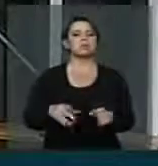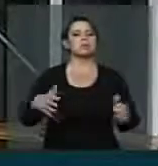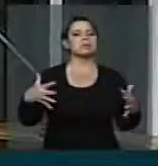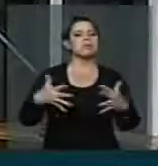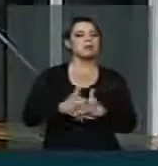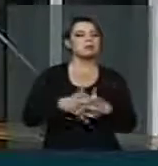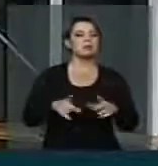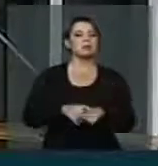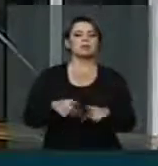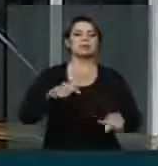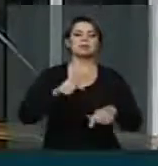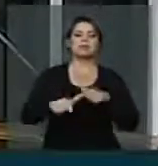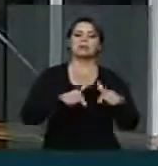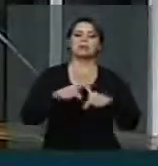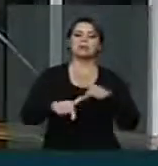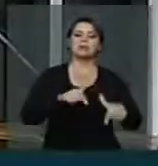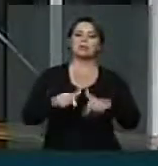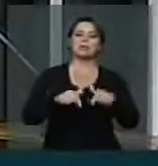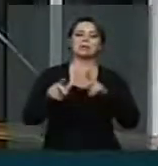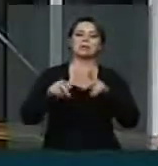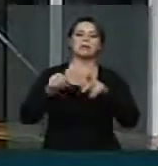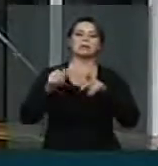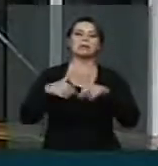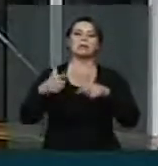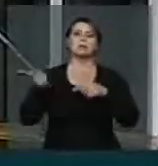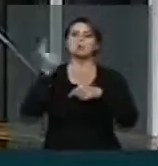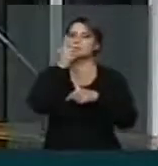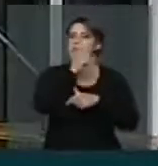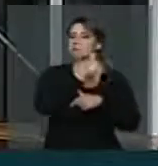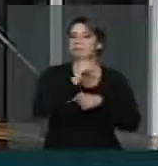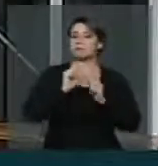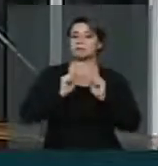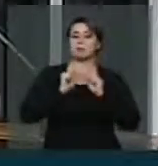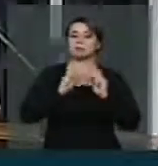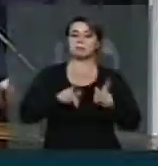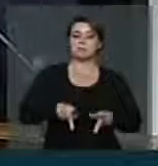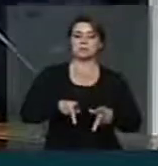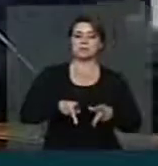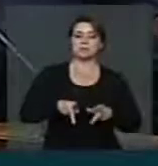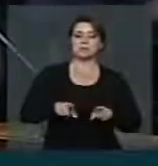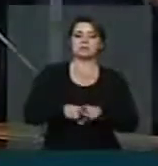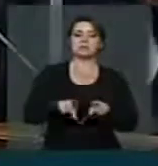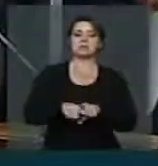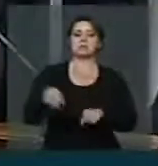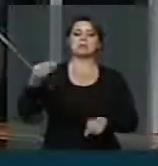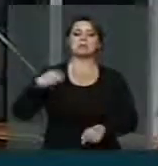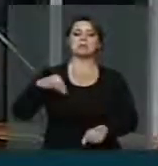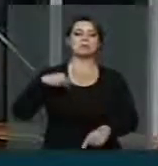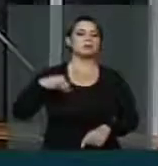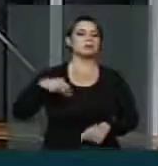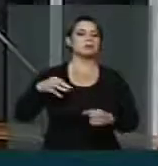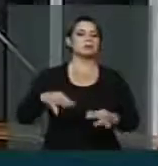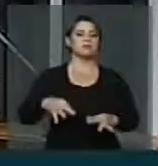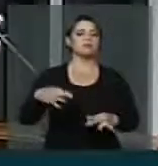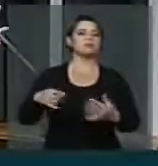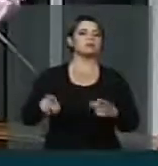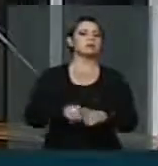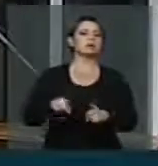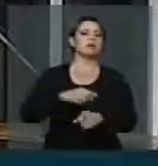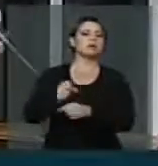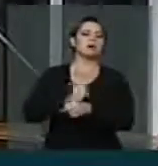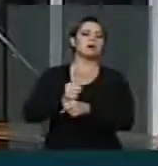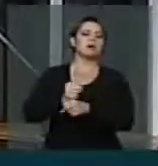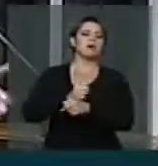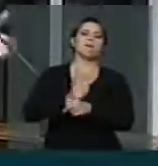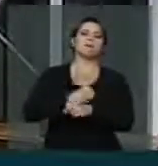os trabalhadores que se aposentam mais cedo tenham reconhecidos os seus direitos acumulados, têm